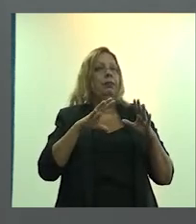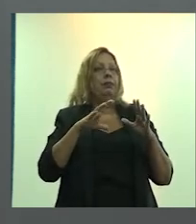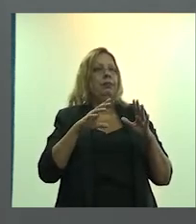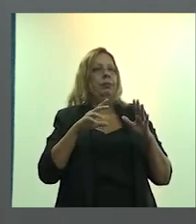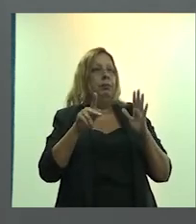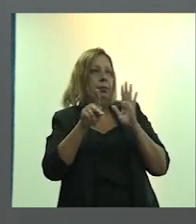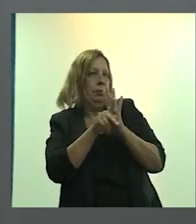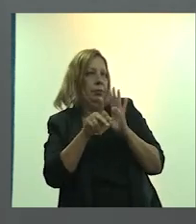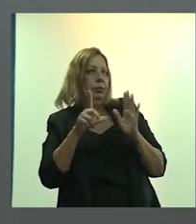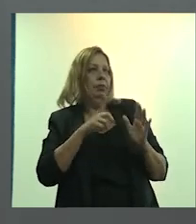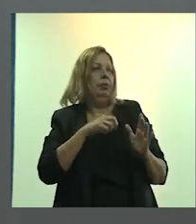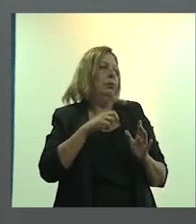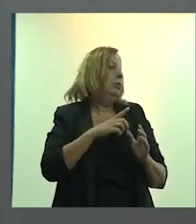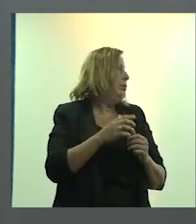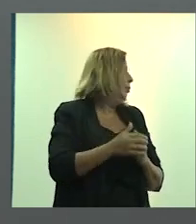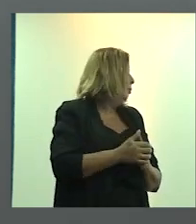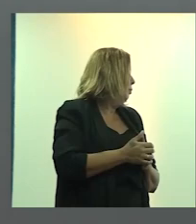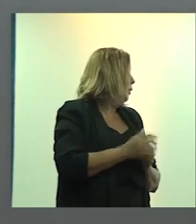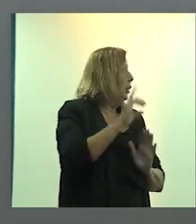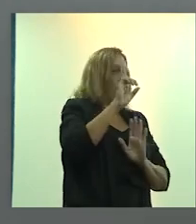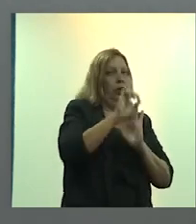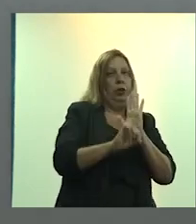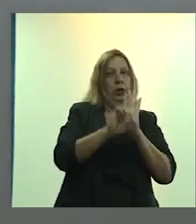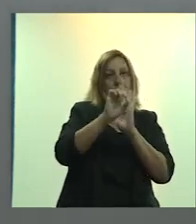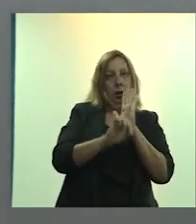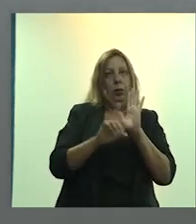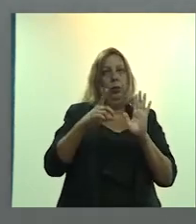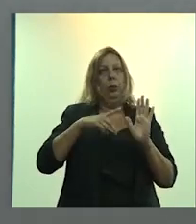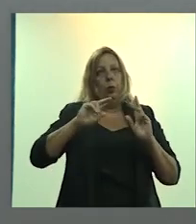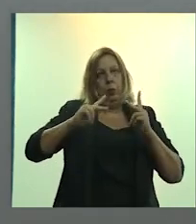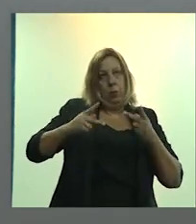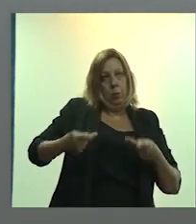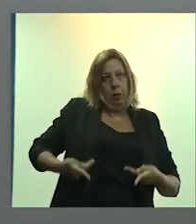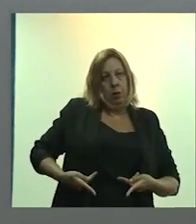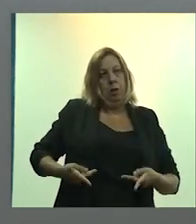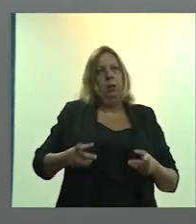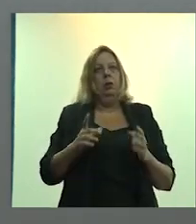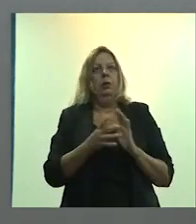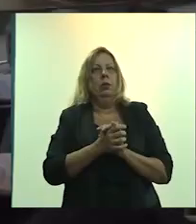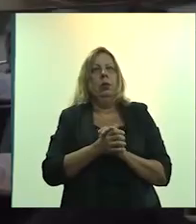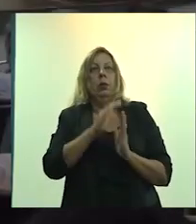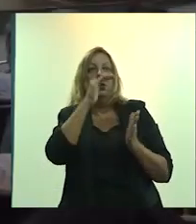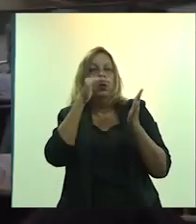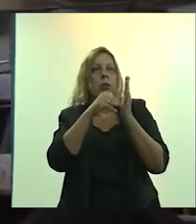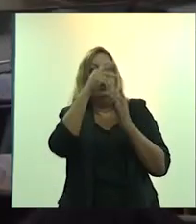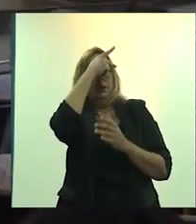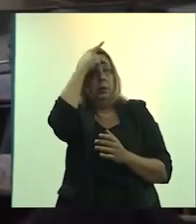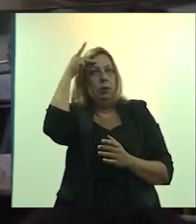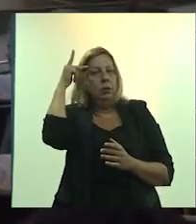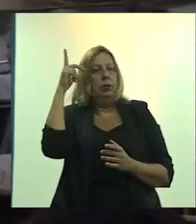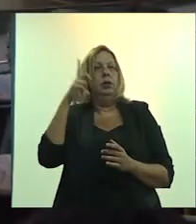na Declaração Universal dos Direitos Humanos, todo ser humano tem direito, entre outras coisas, à habitação.